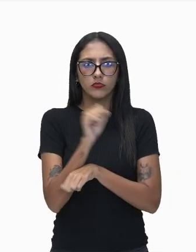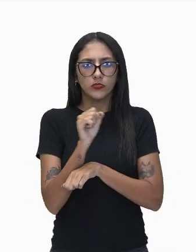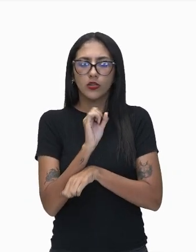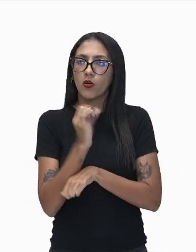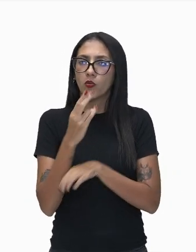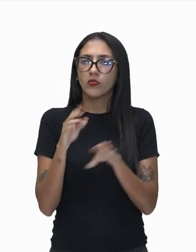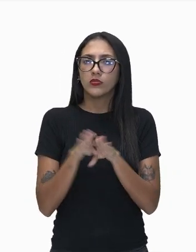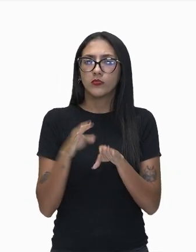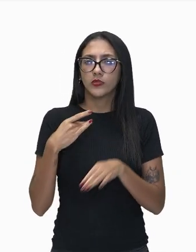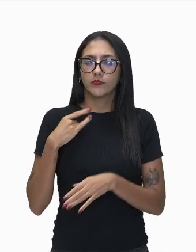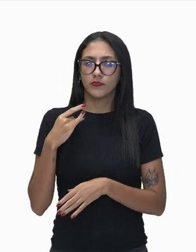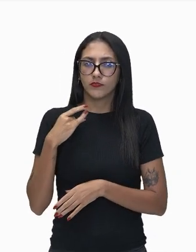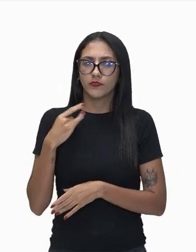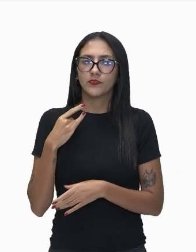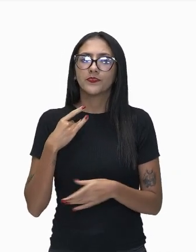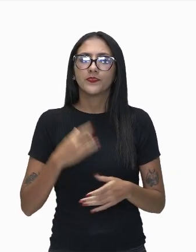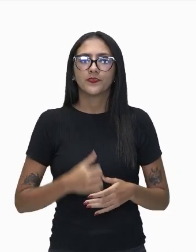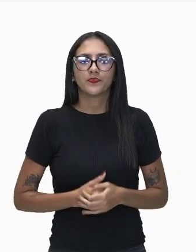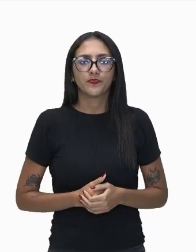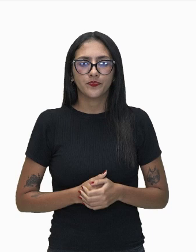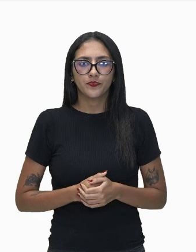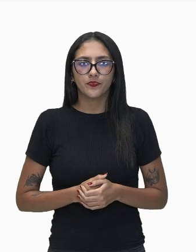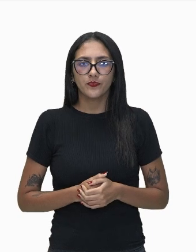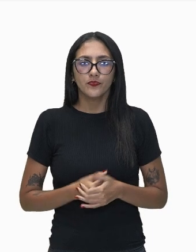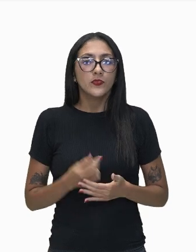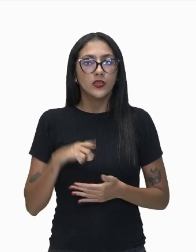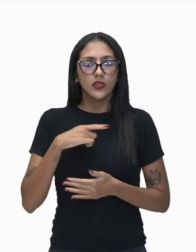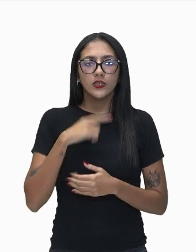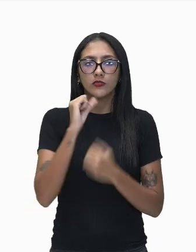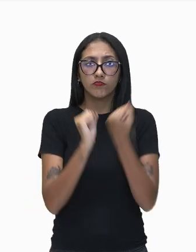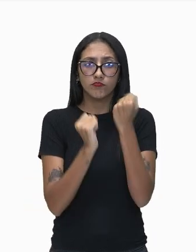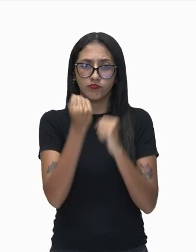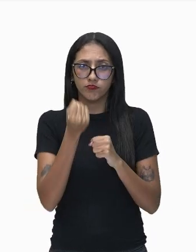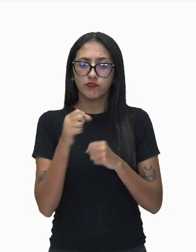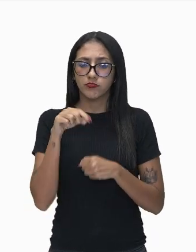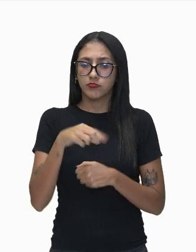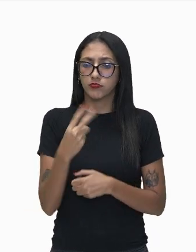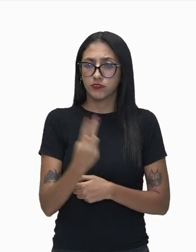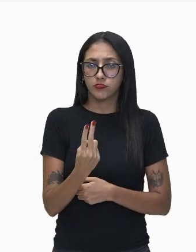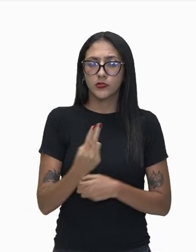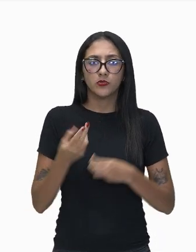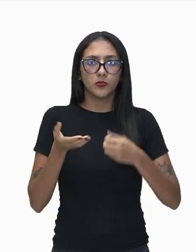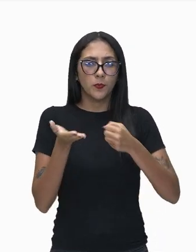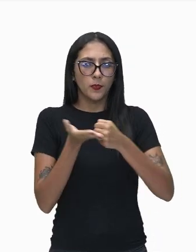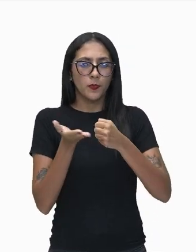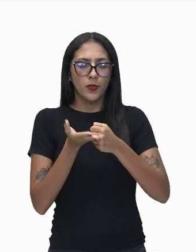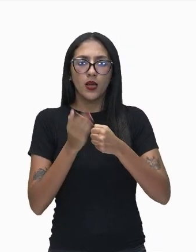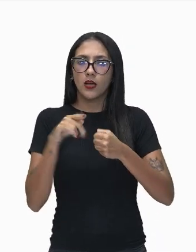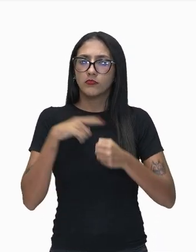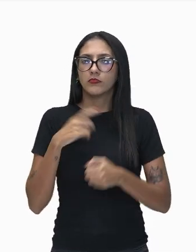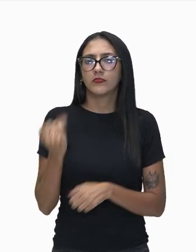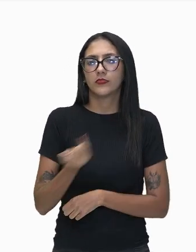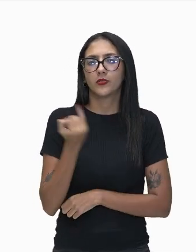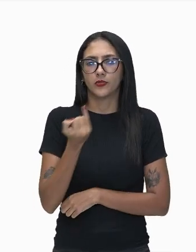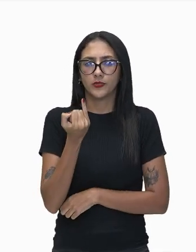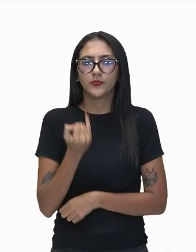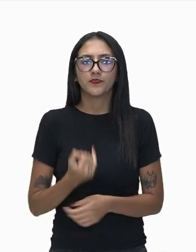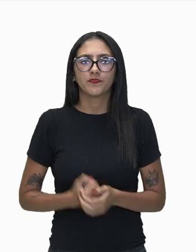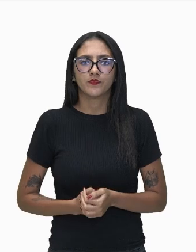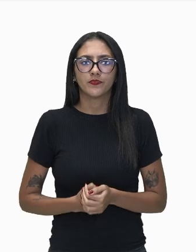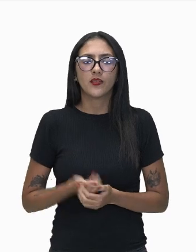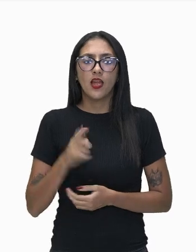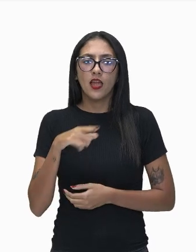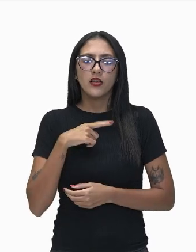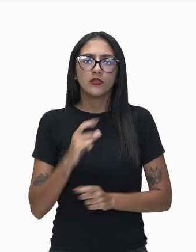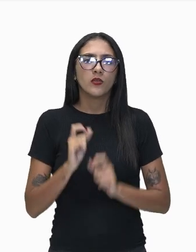tecidos. Essas indústrias, tá? As intermediárias são vitais porque elas adicionam valor